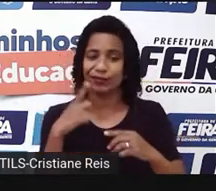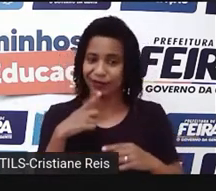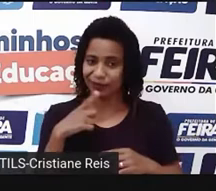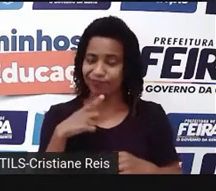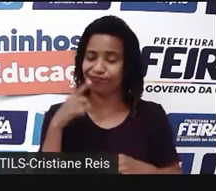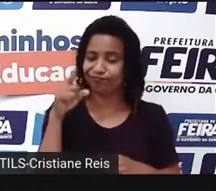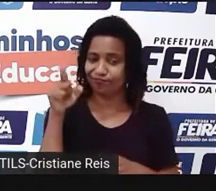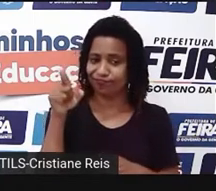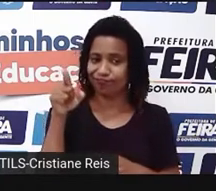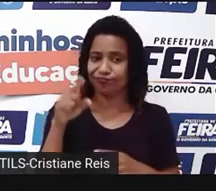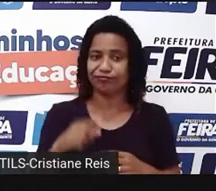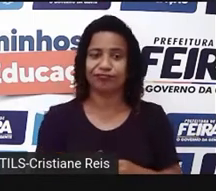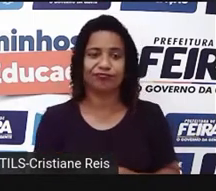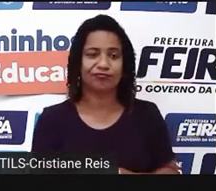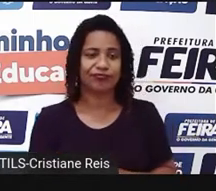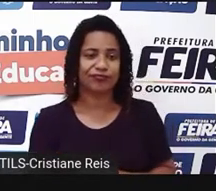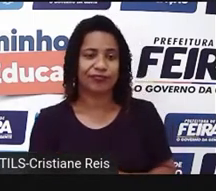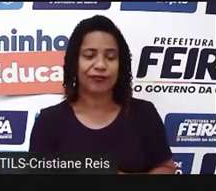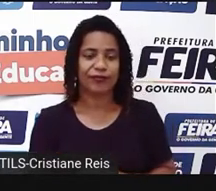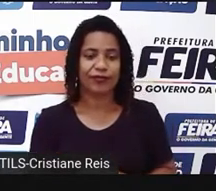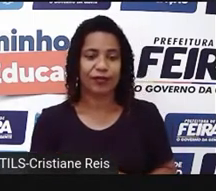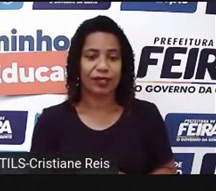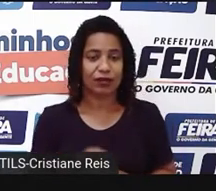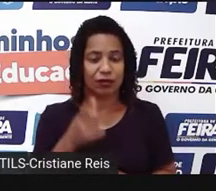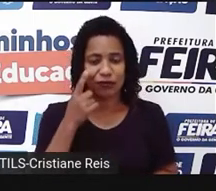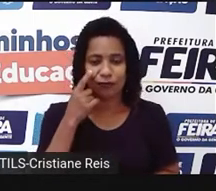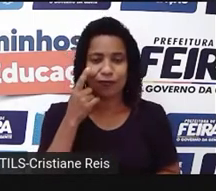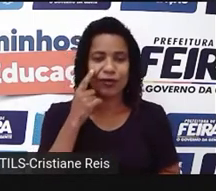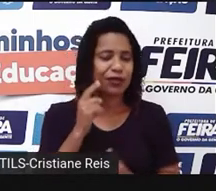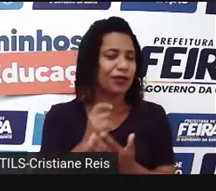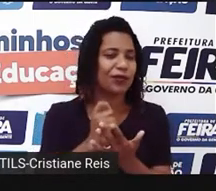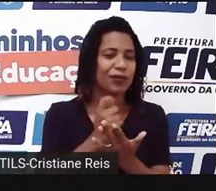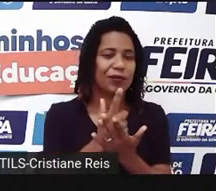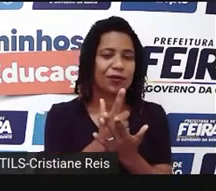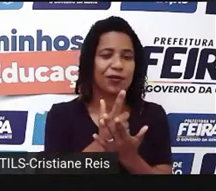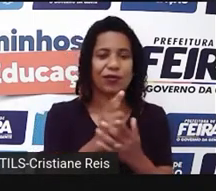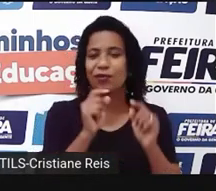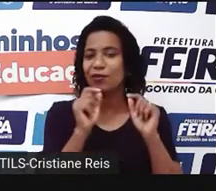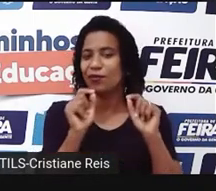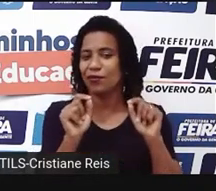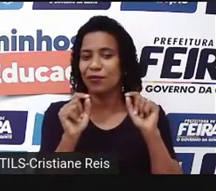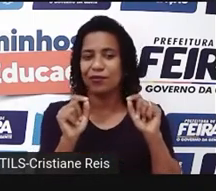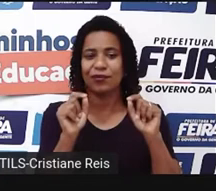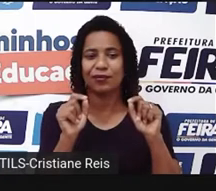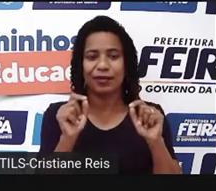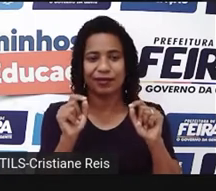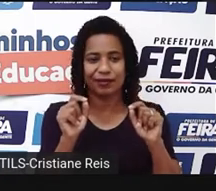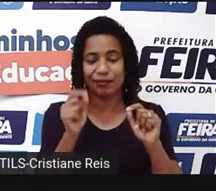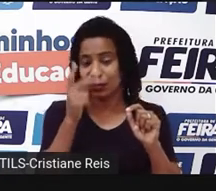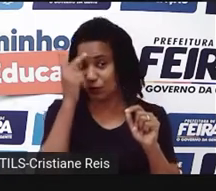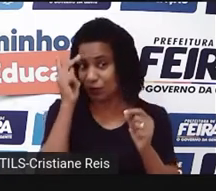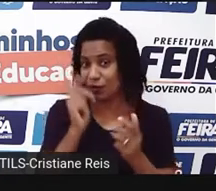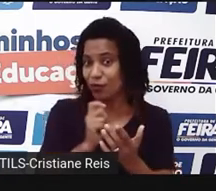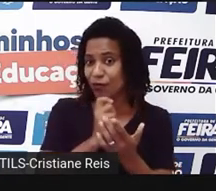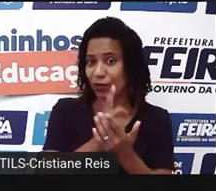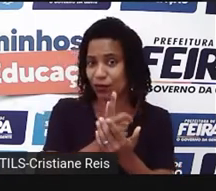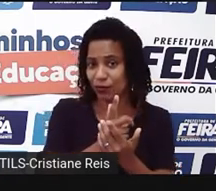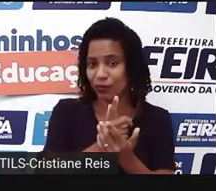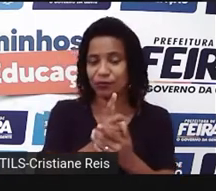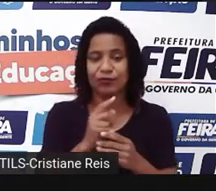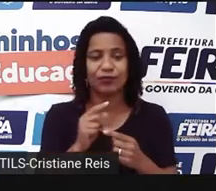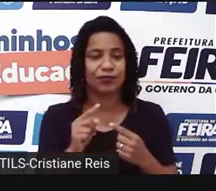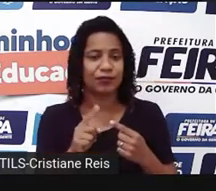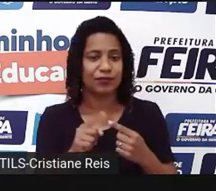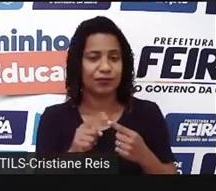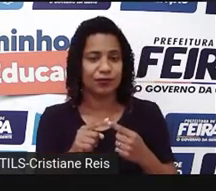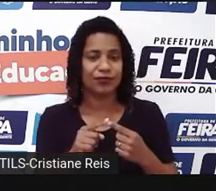So, então vejam aqui os produtos, né? Que foram consumidos por esta pessoa. One